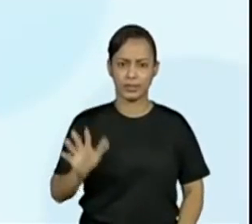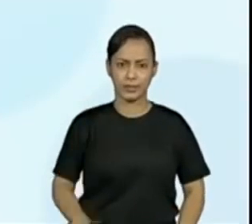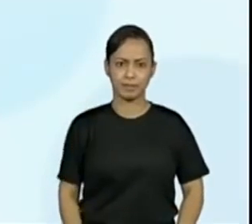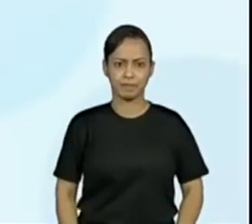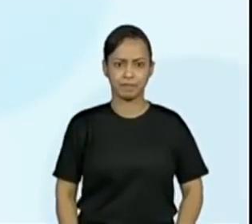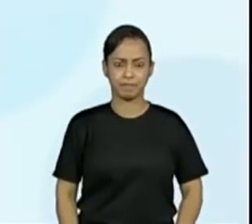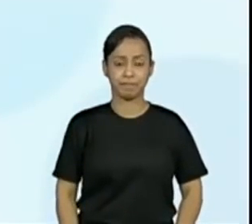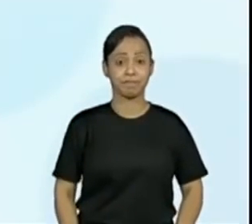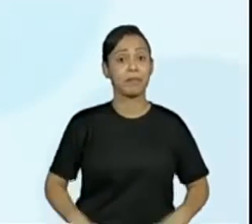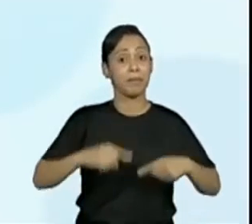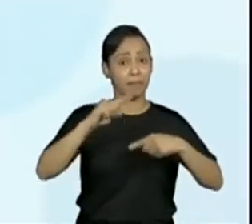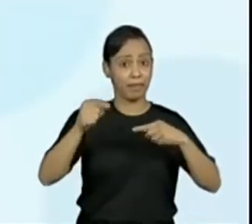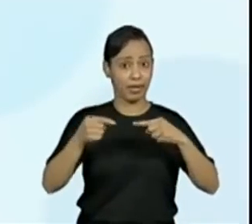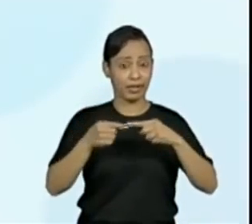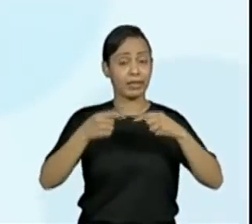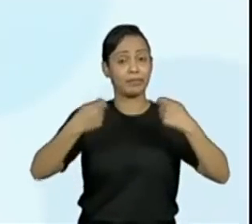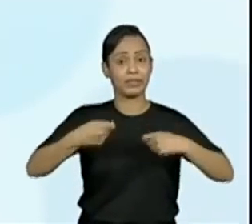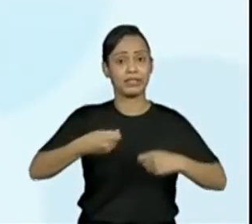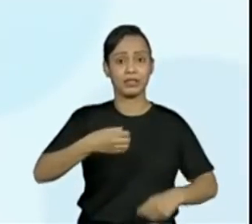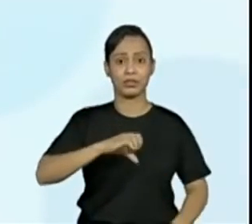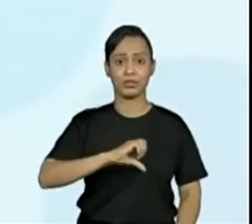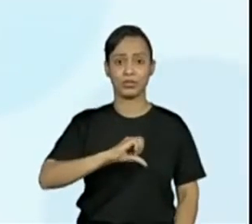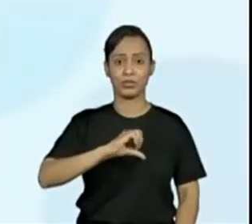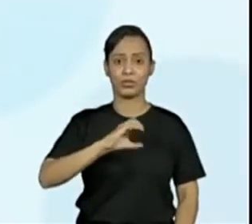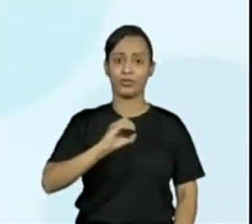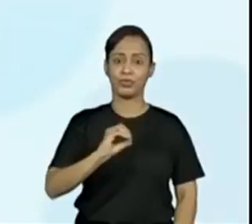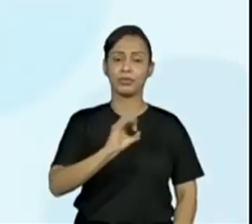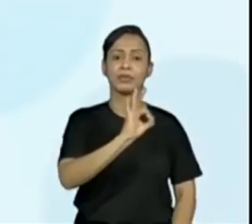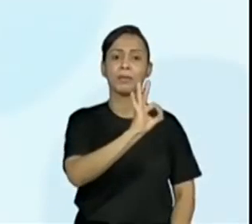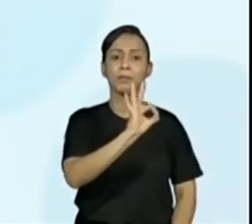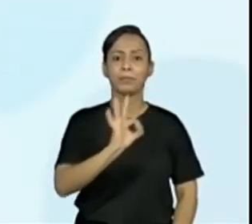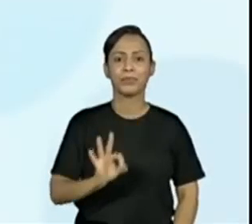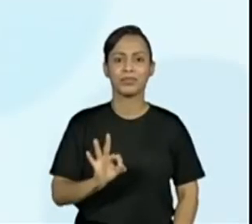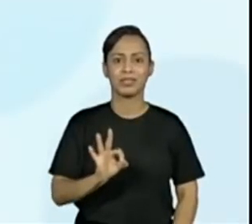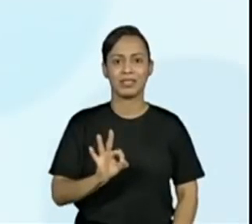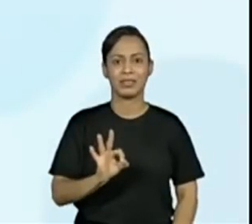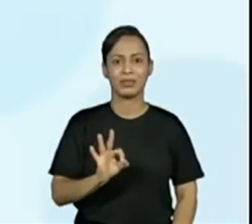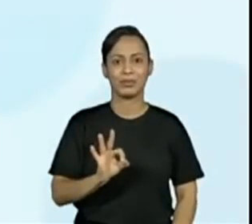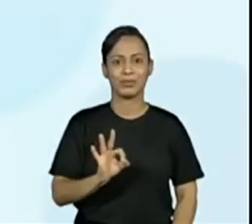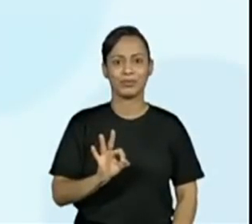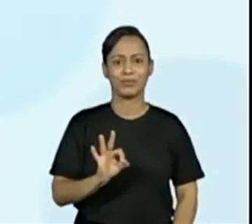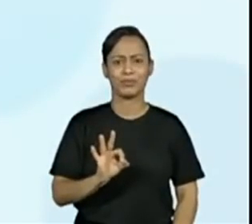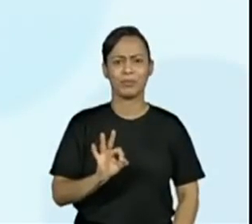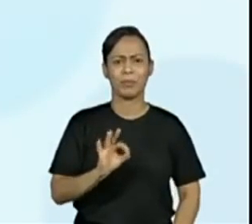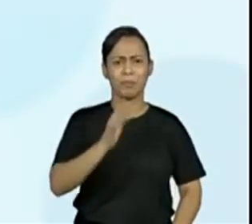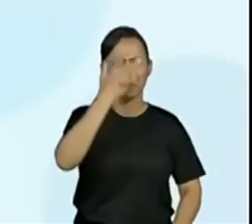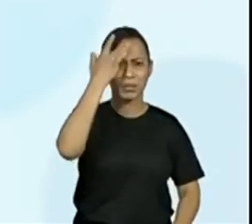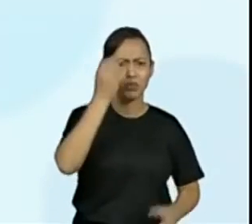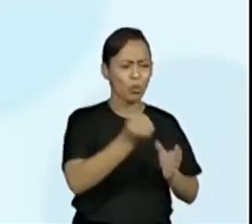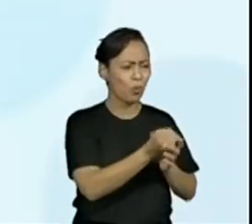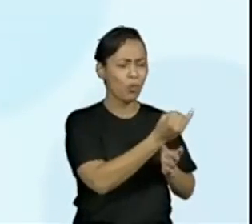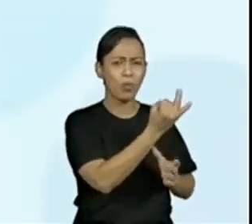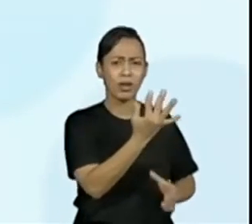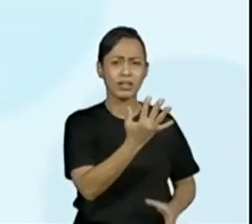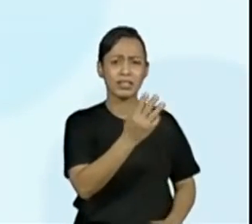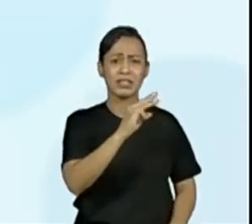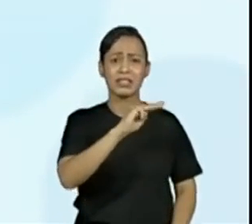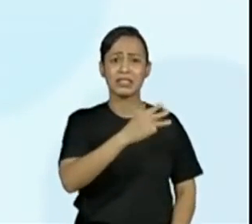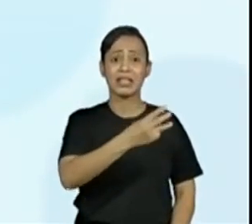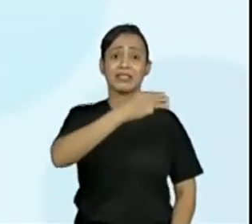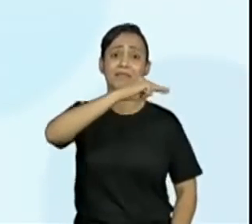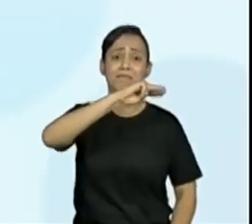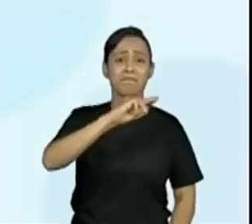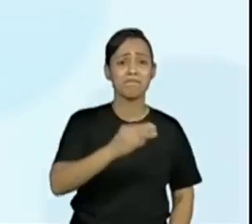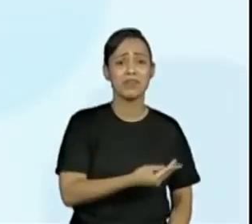é alcançar pelo menos 90% de um total de 3 milhões de crianças. De 6